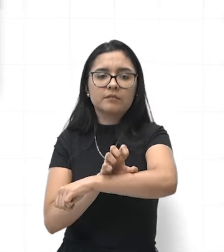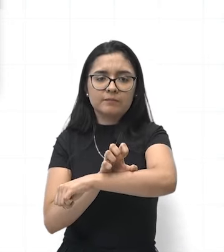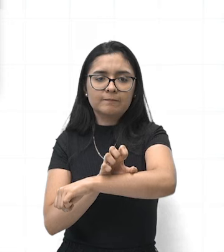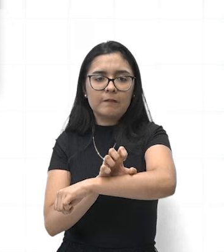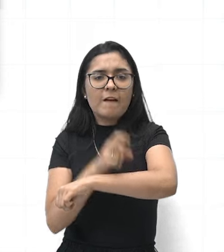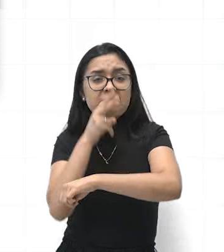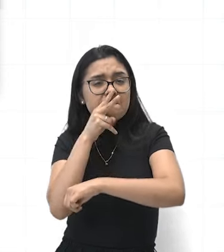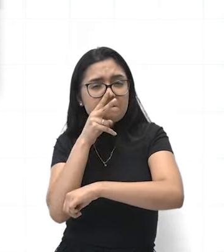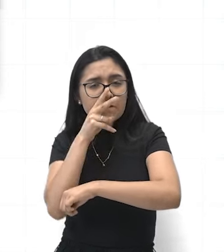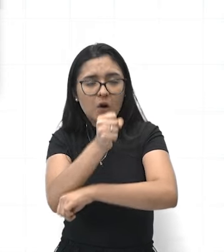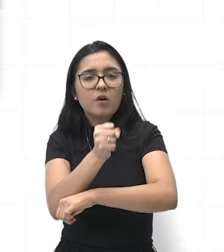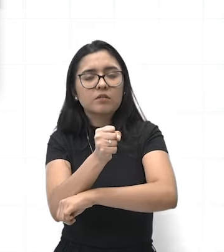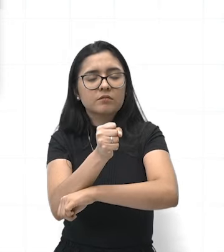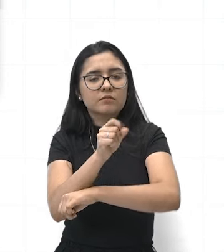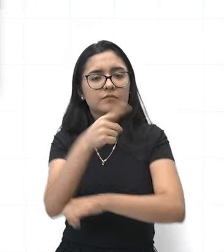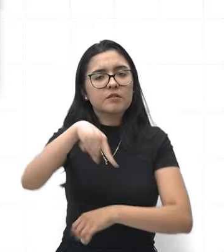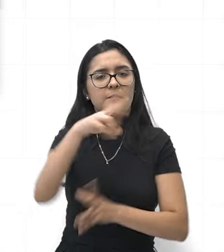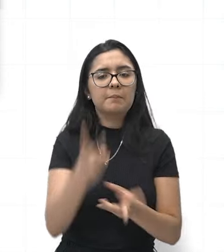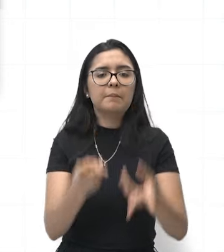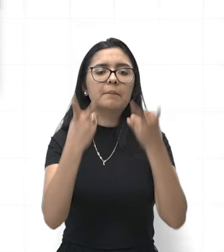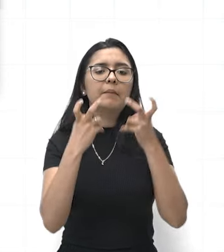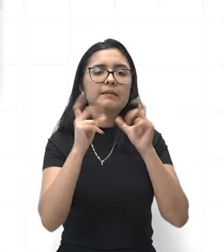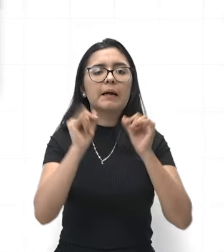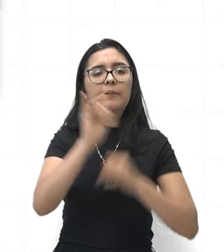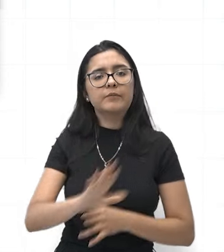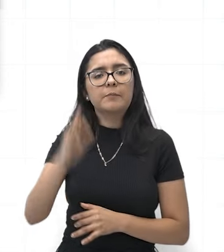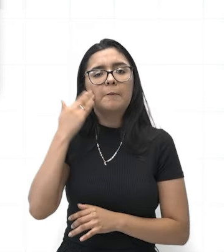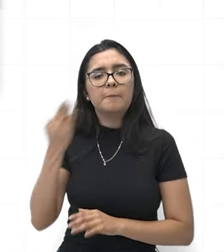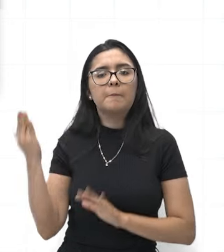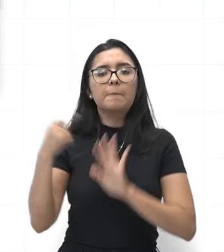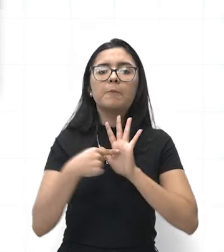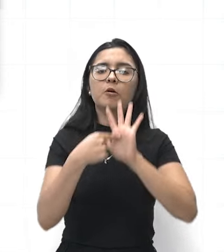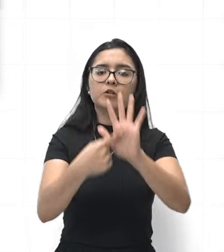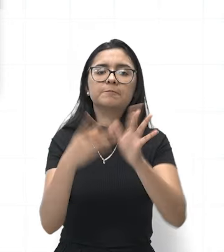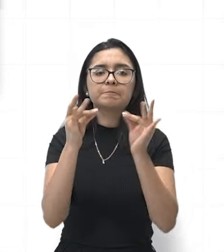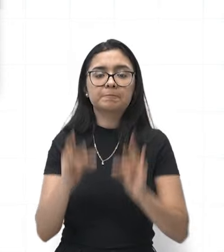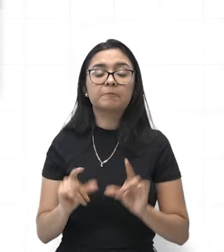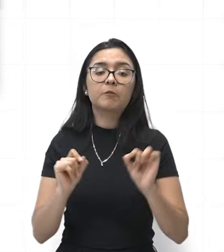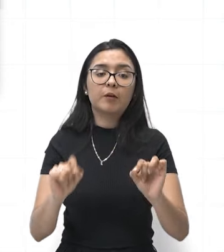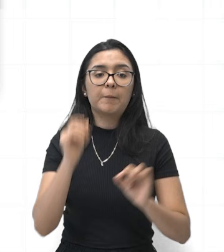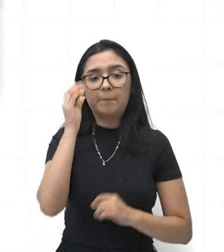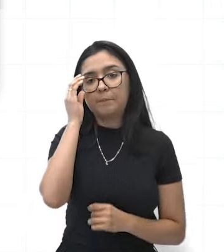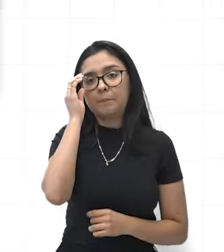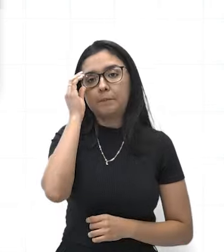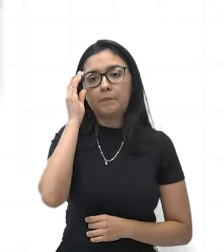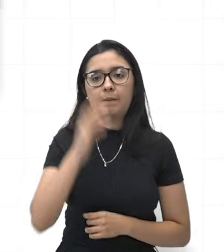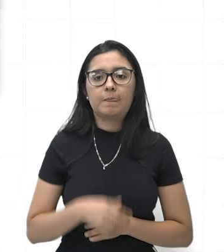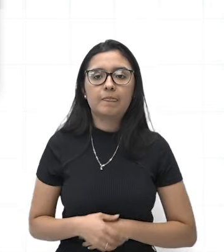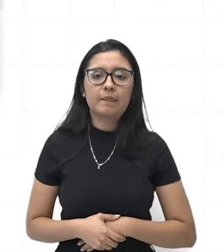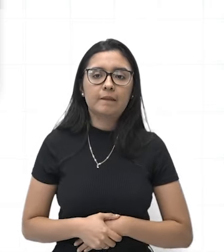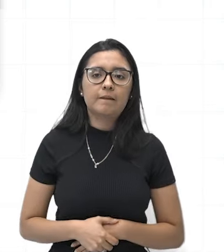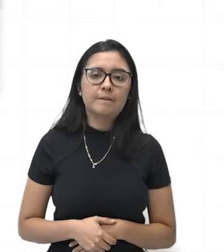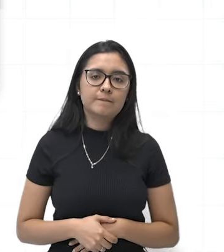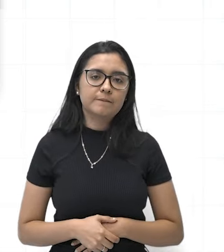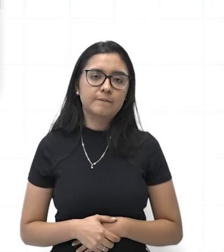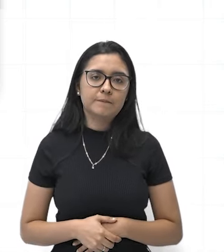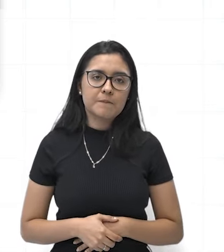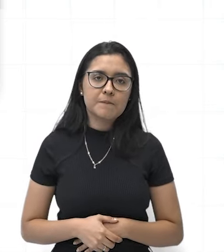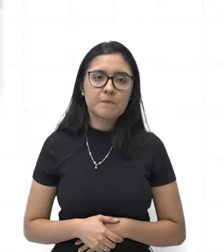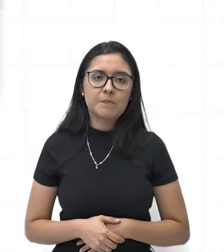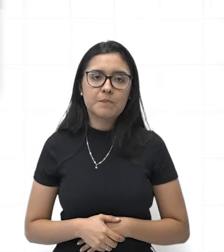contração. Certo? Você observa aqui na imagem que ele